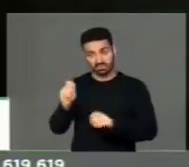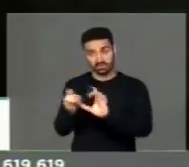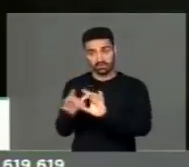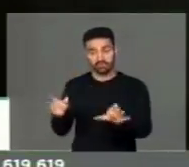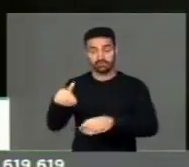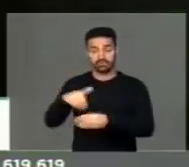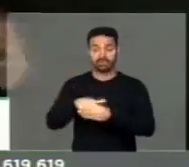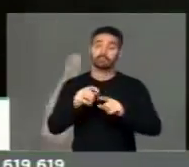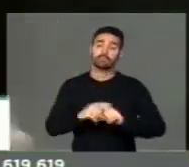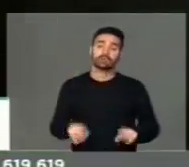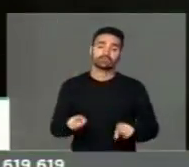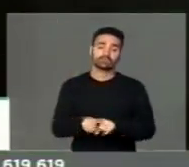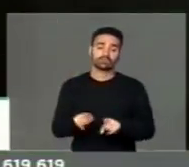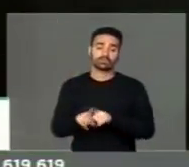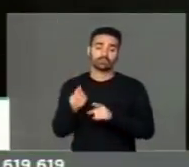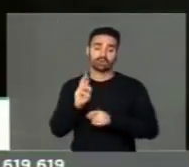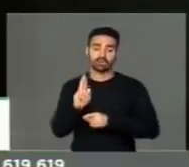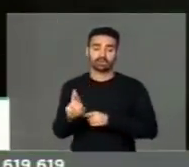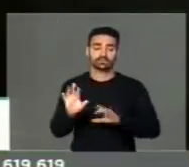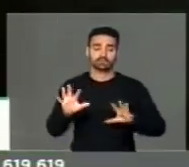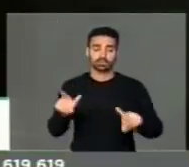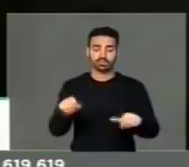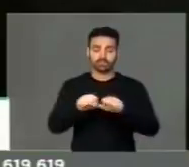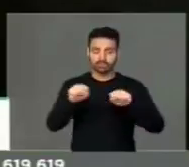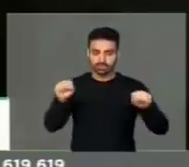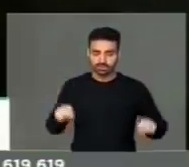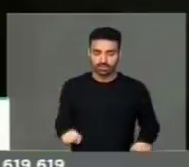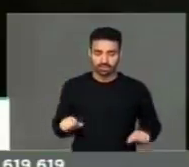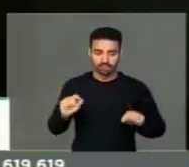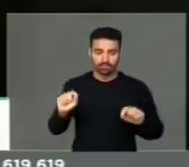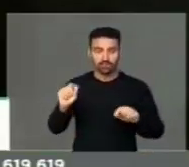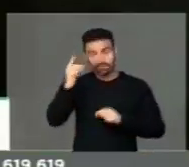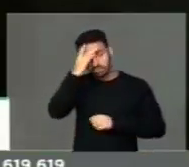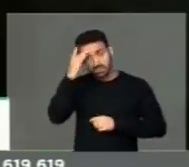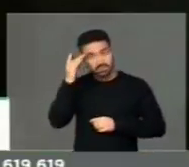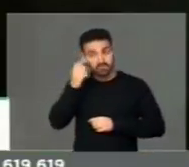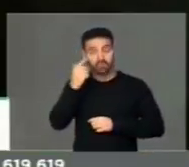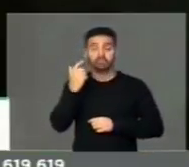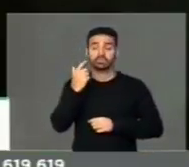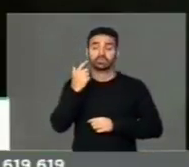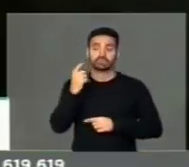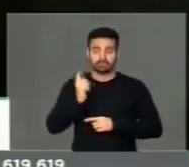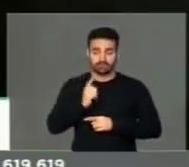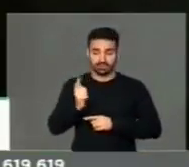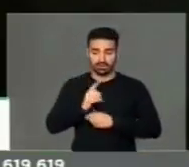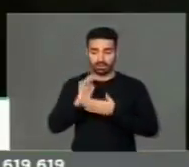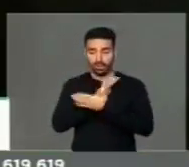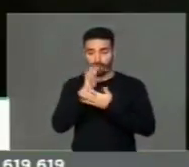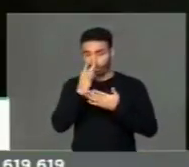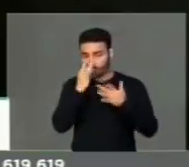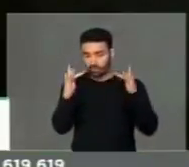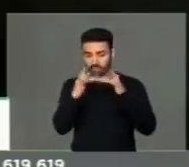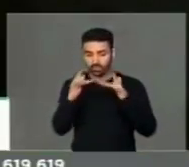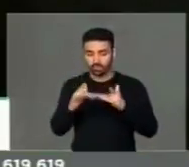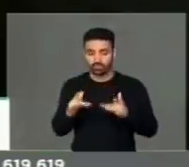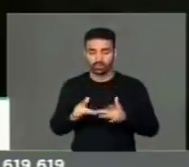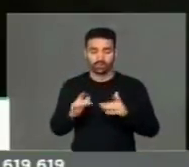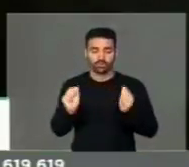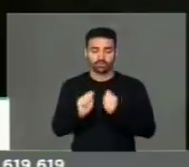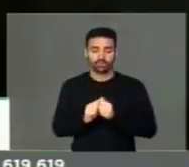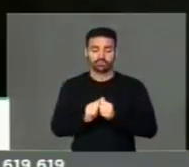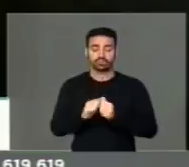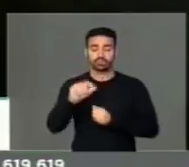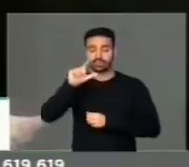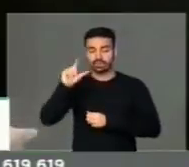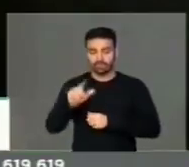também representando todo esse sistema, que são as pessoas que de algum modo têm ligação ou vínculos com a Itália. Nós